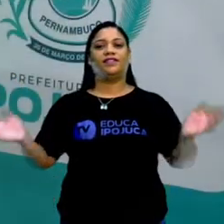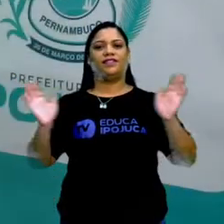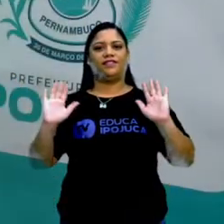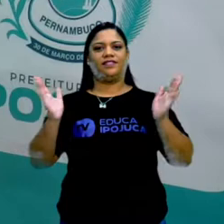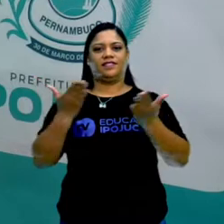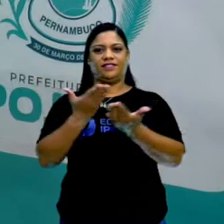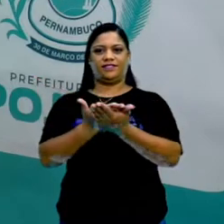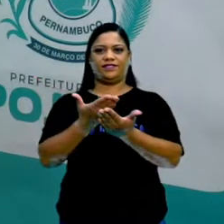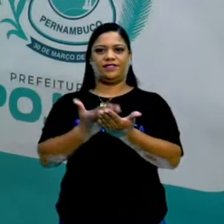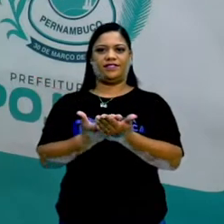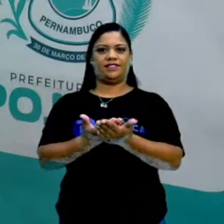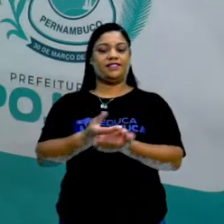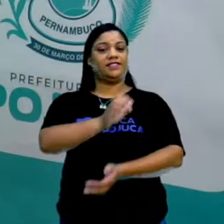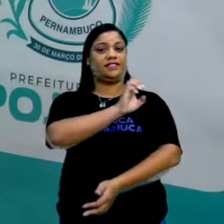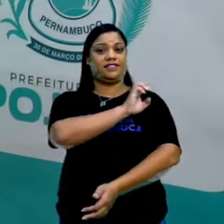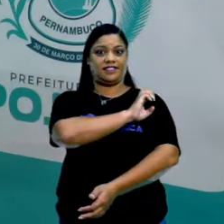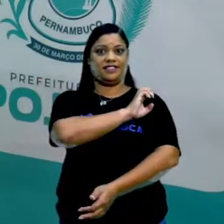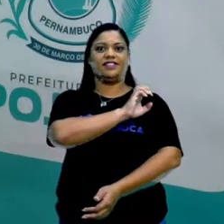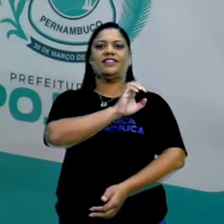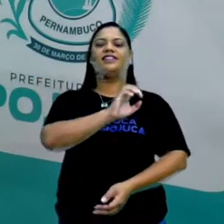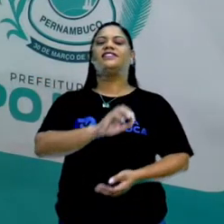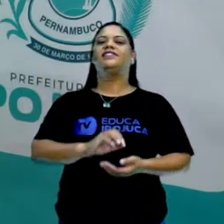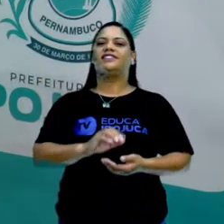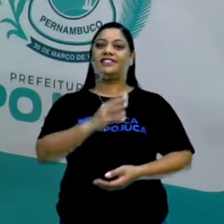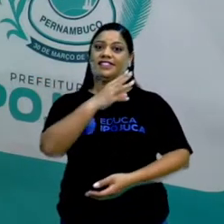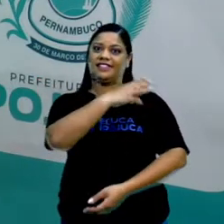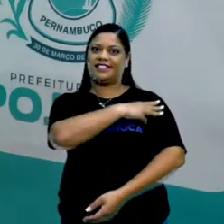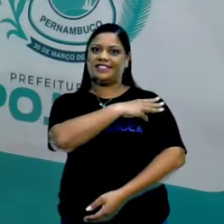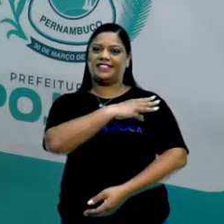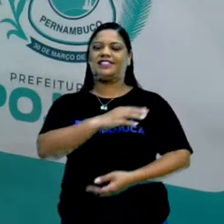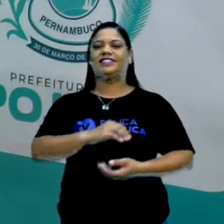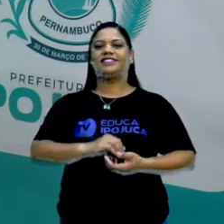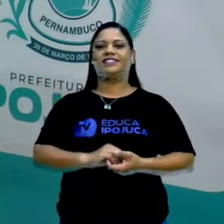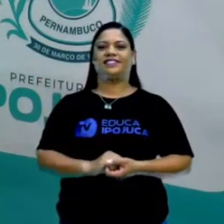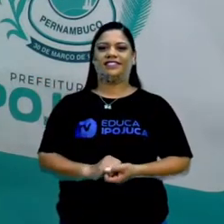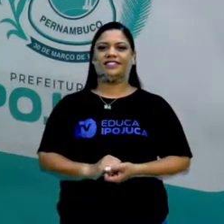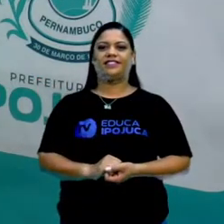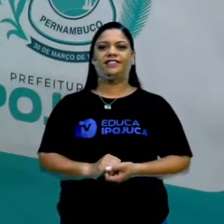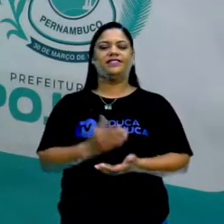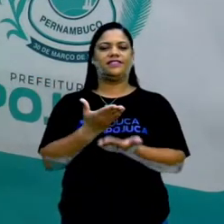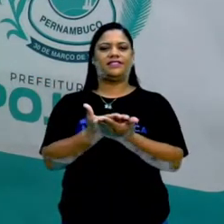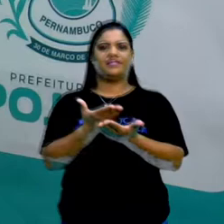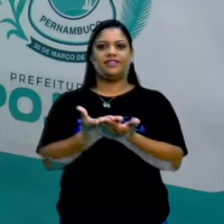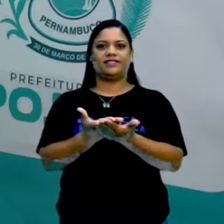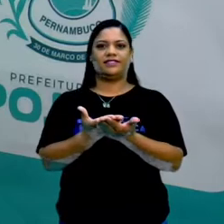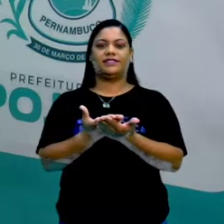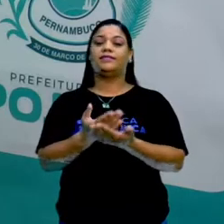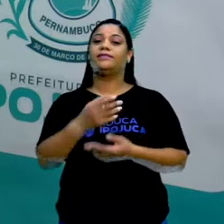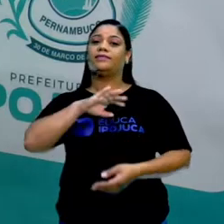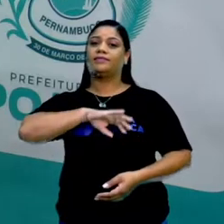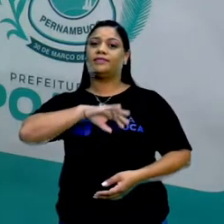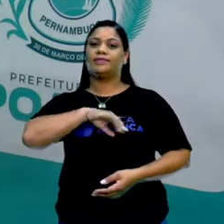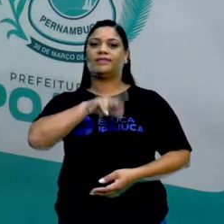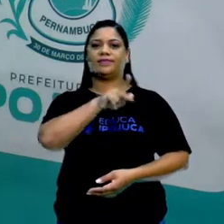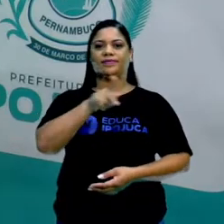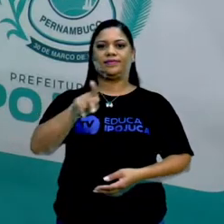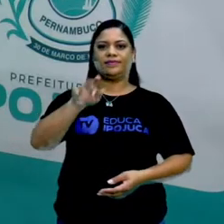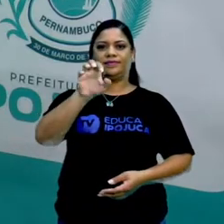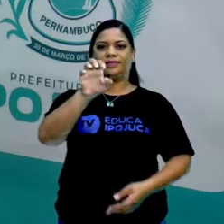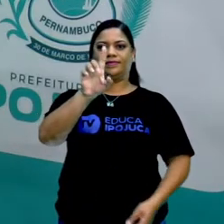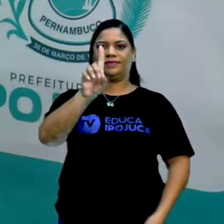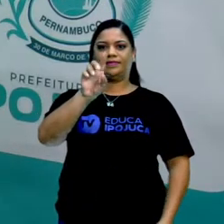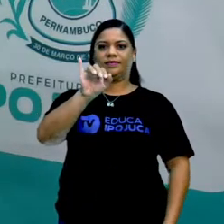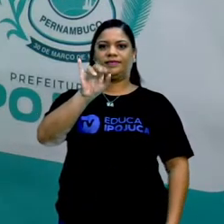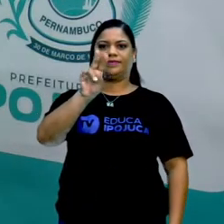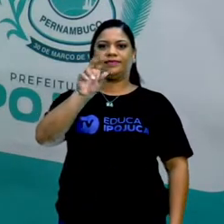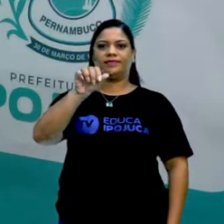Olá estudantes da EJA3, tudo bem com vocês? Espero que sim. Então nós vamos a nossa aula de língua portuguesa, sou Edvânia Nunes e o tema